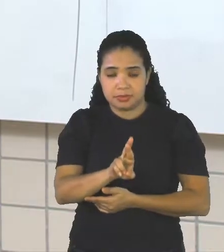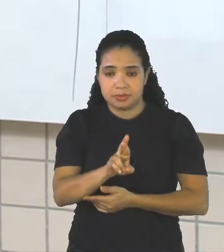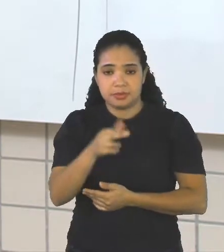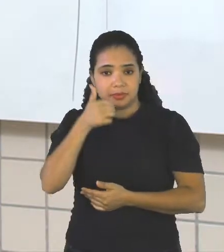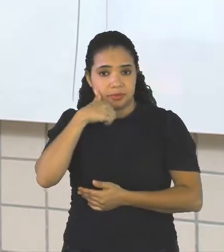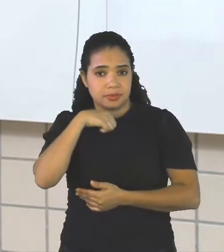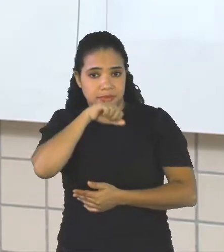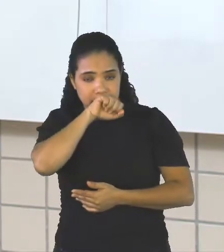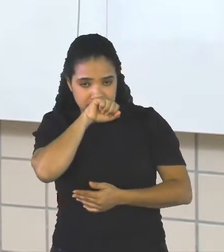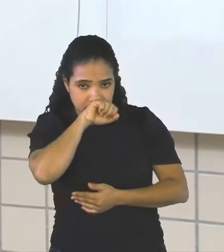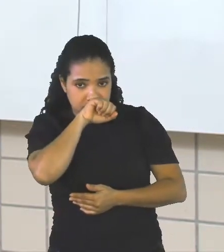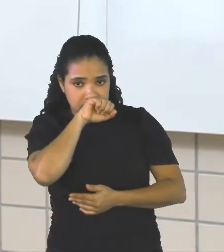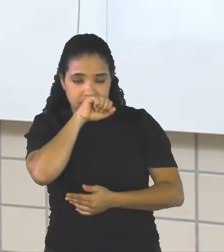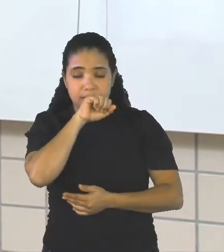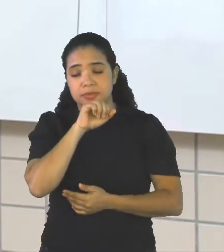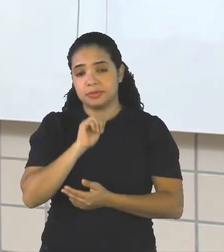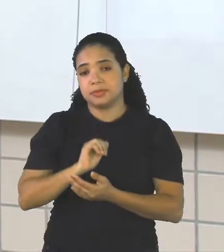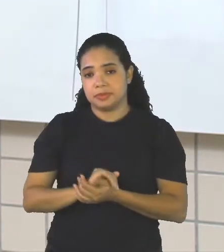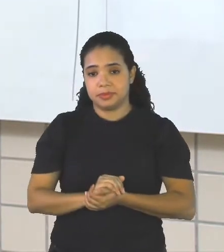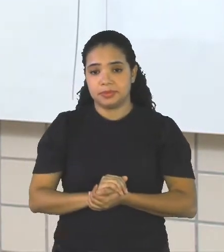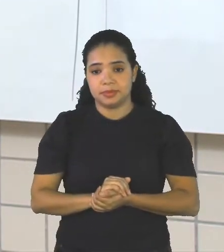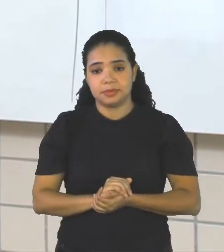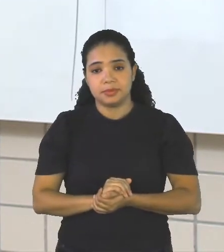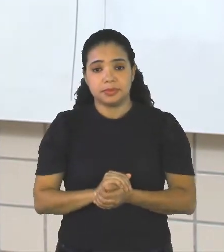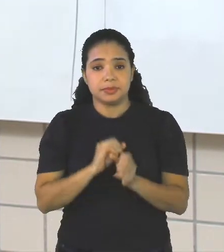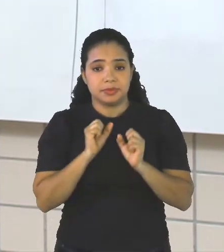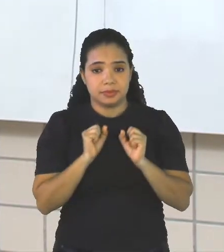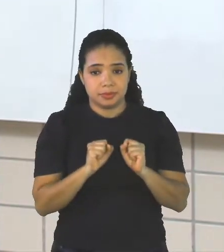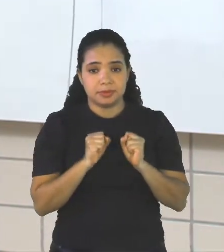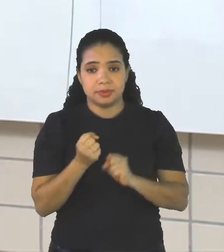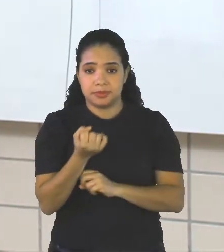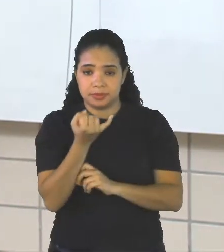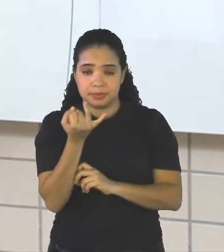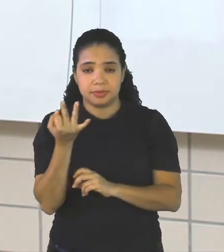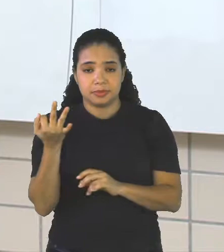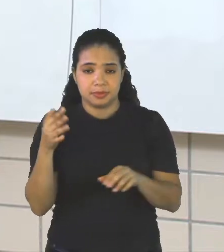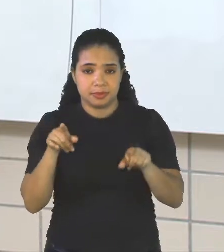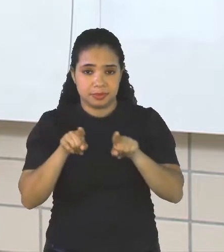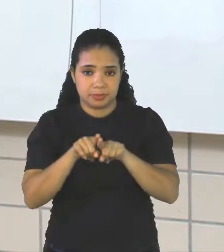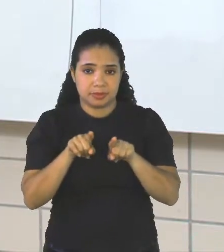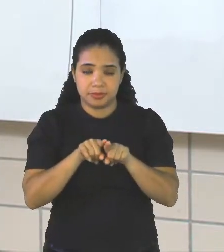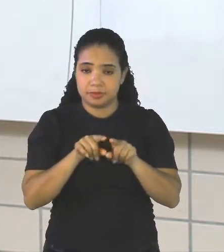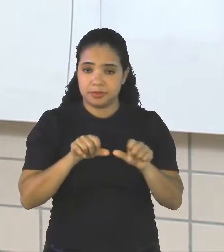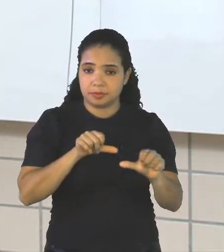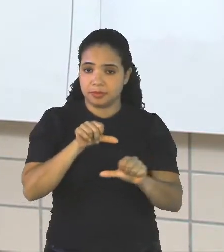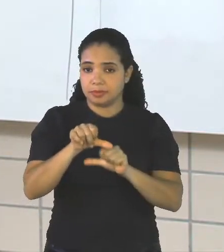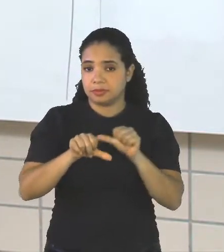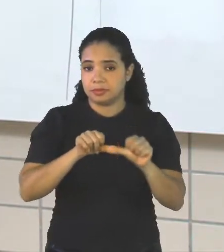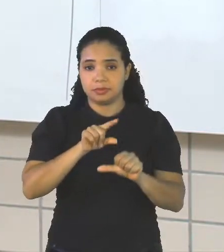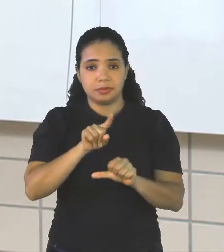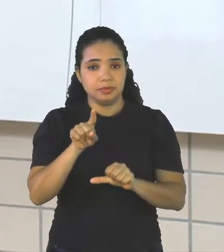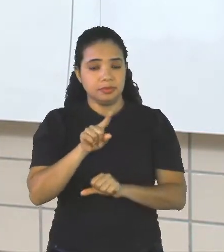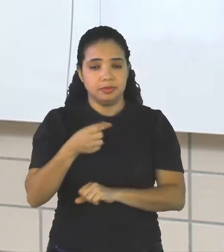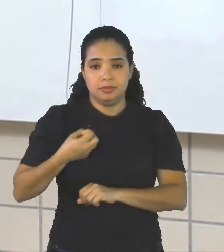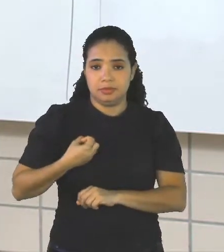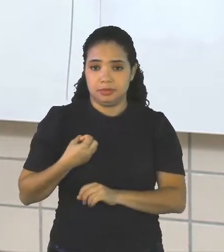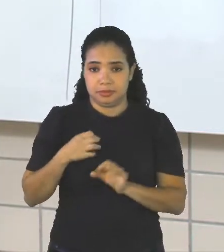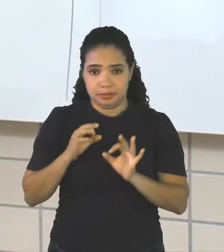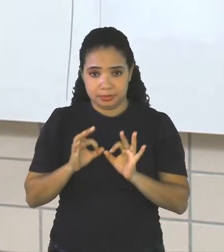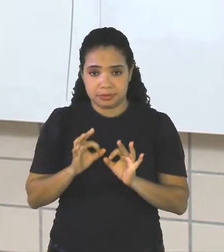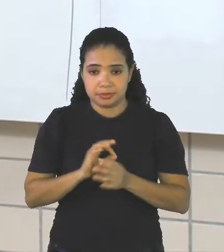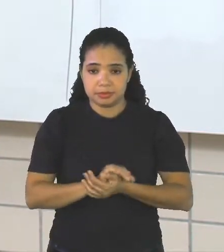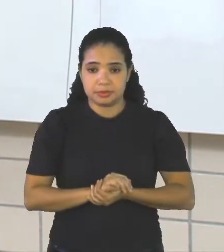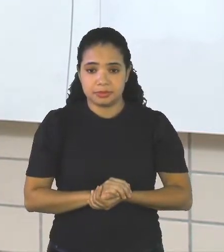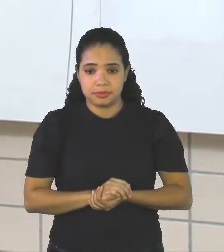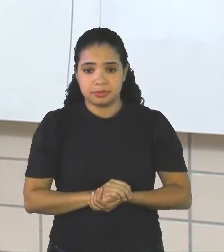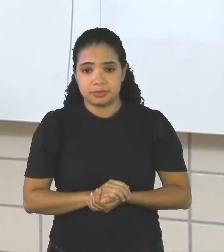mesma coisa Né? Ele vai ter uma Ele pode ir para o plural também Então ele não difere de número Certo? E